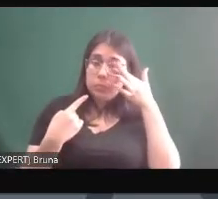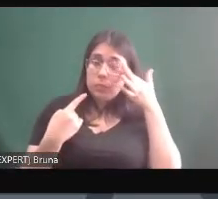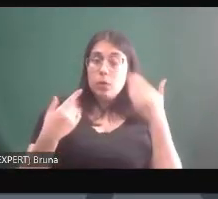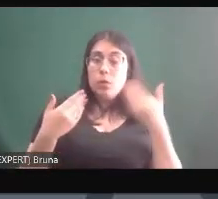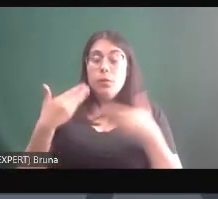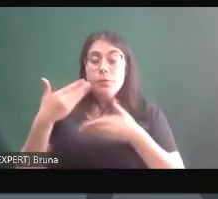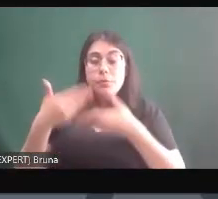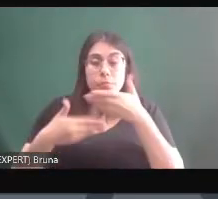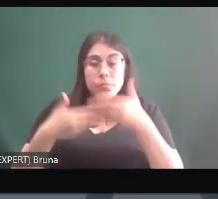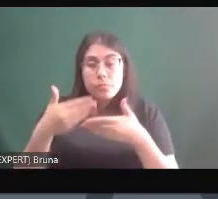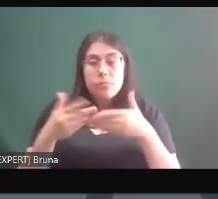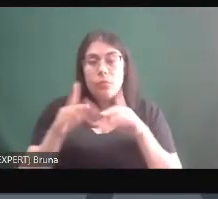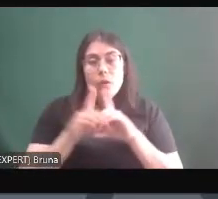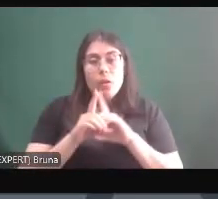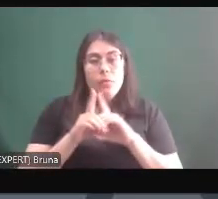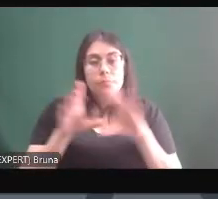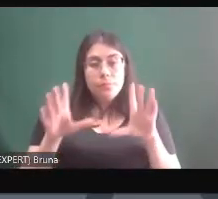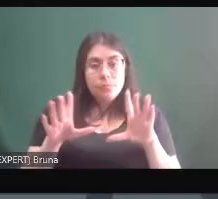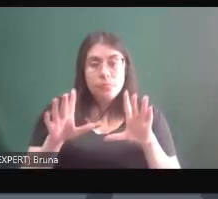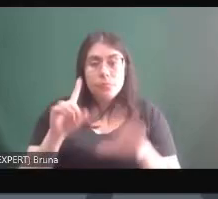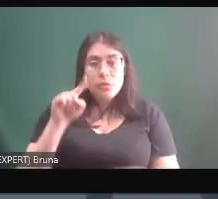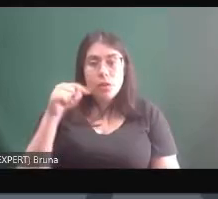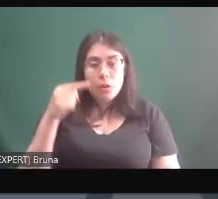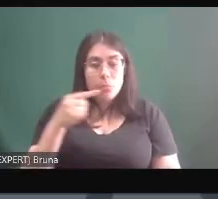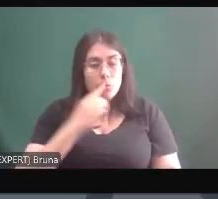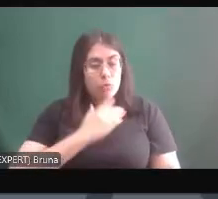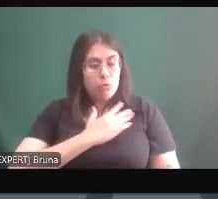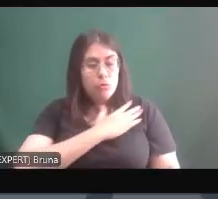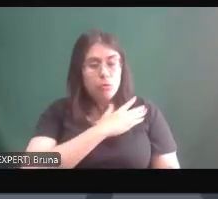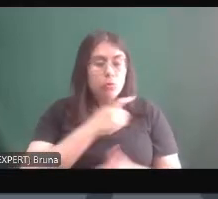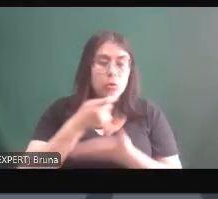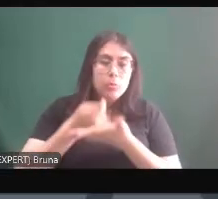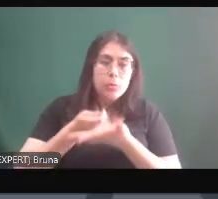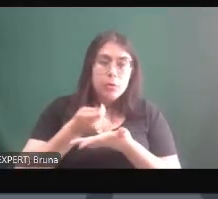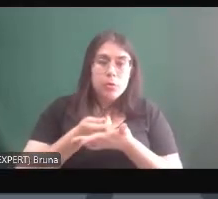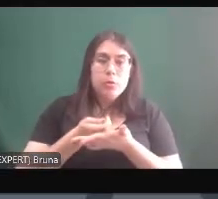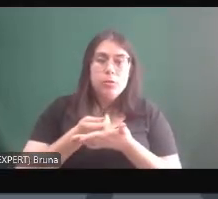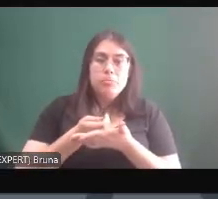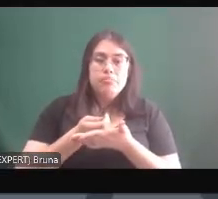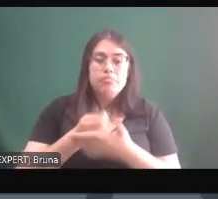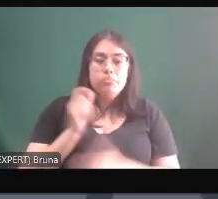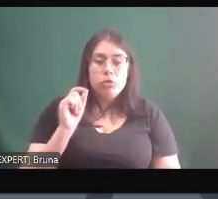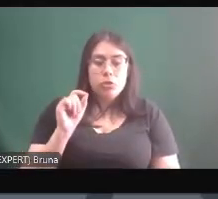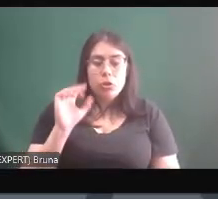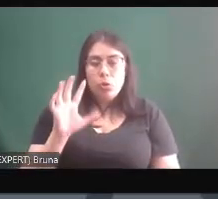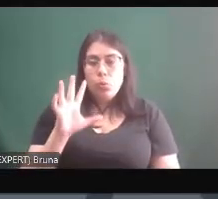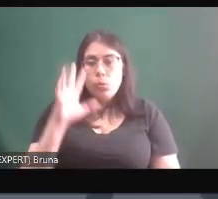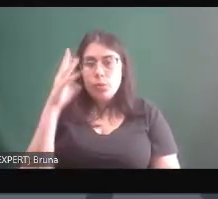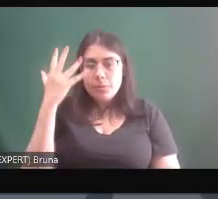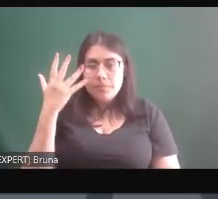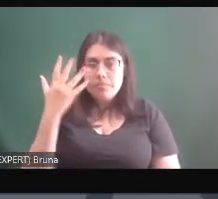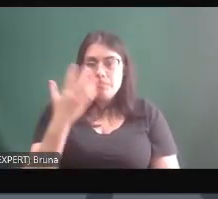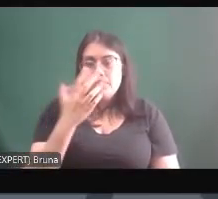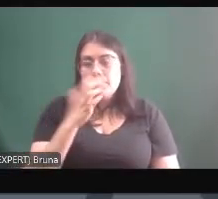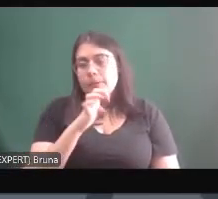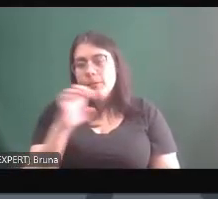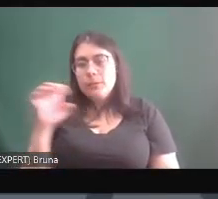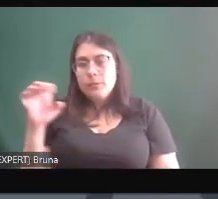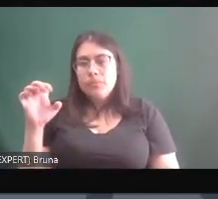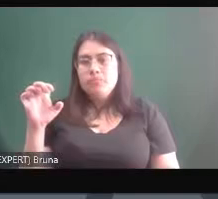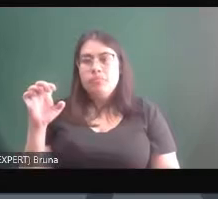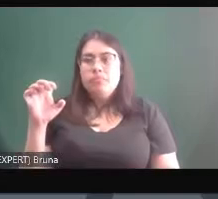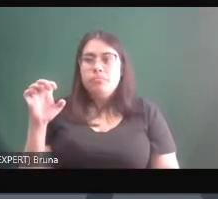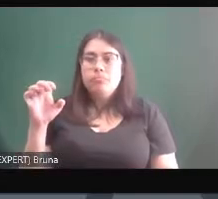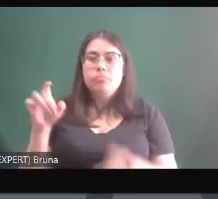redemocratização pós-ditadura militar empurrou muitas vezes a esquerda e os partidos